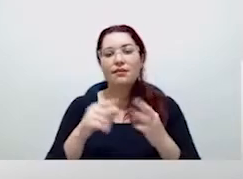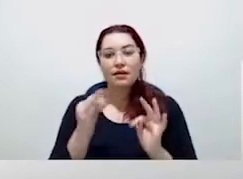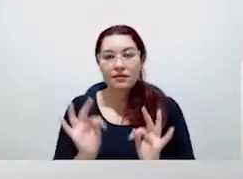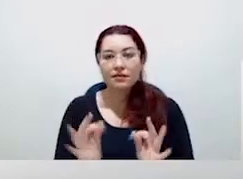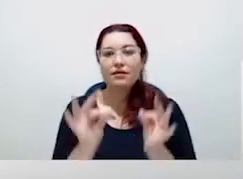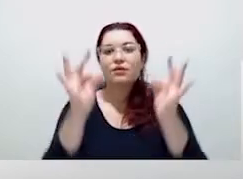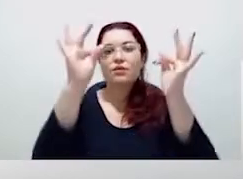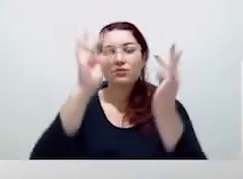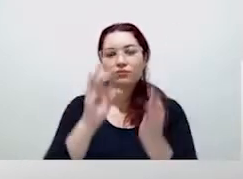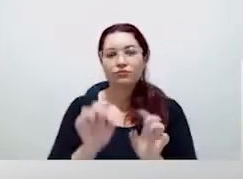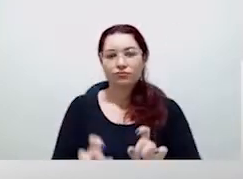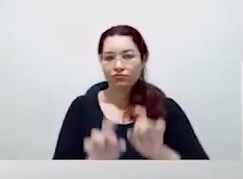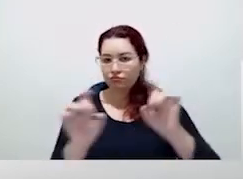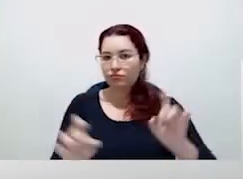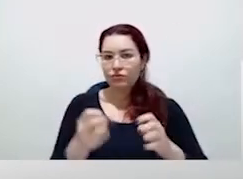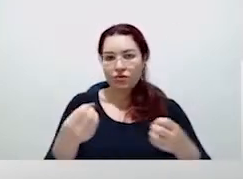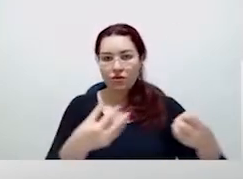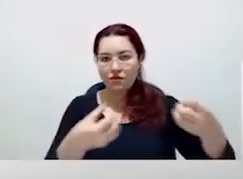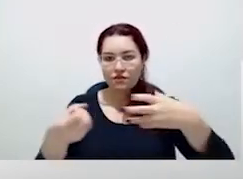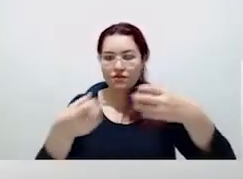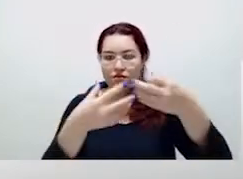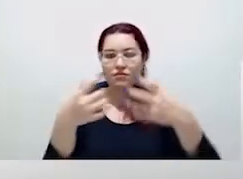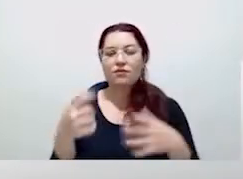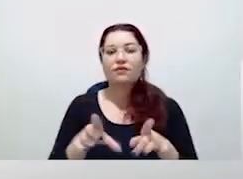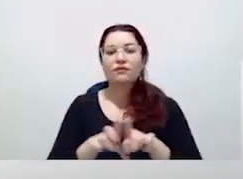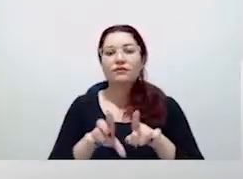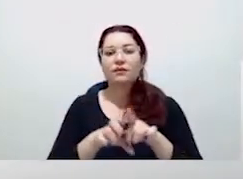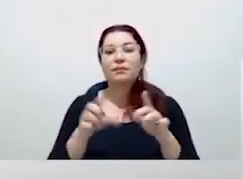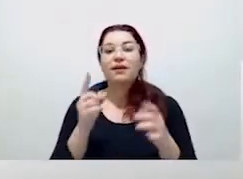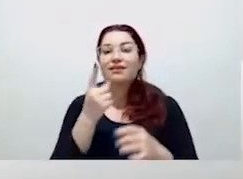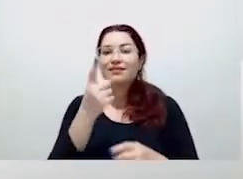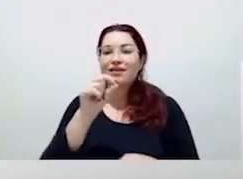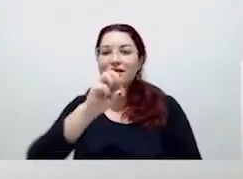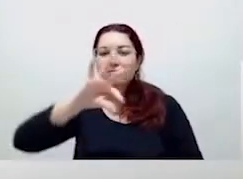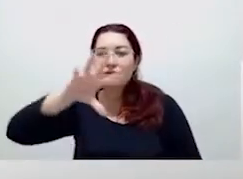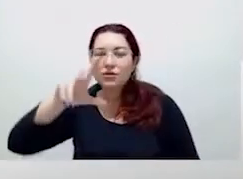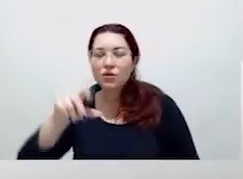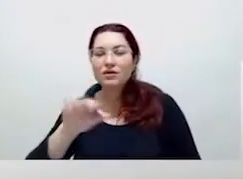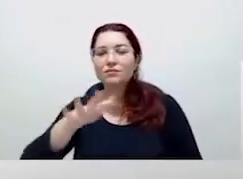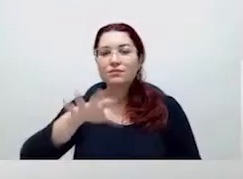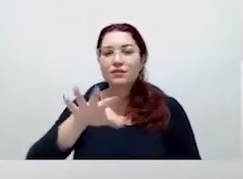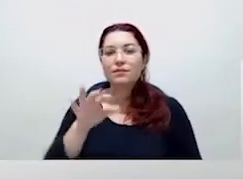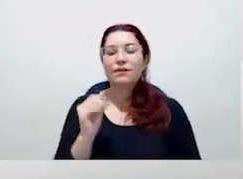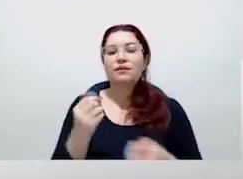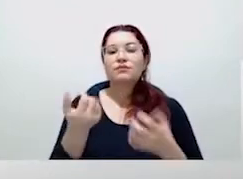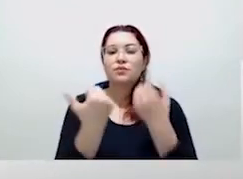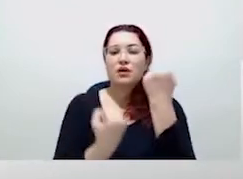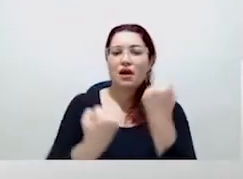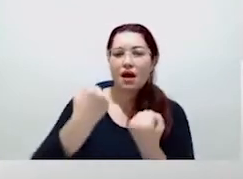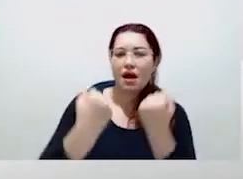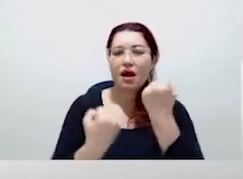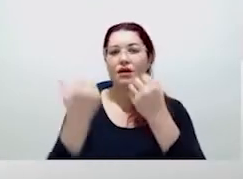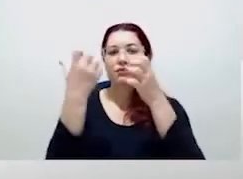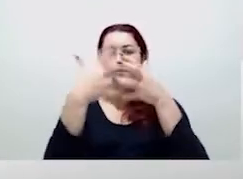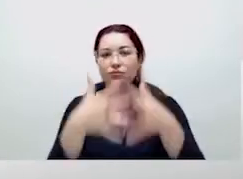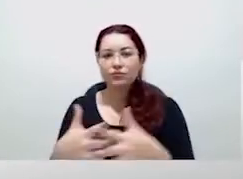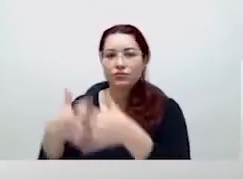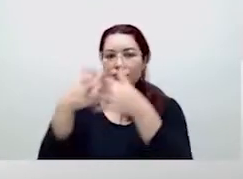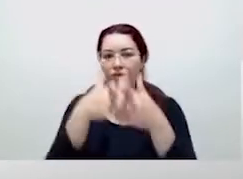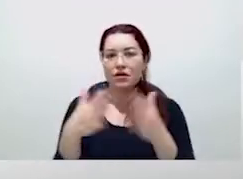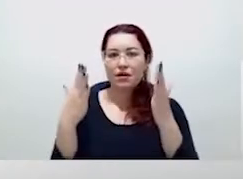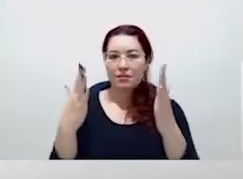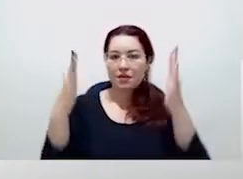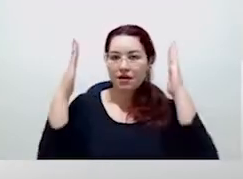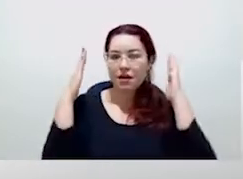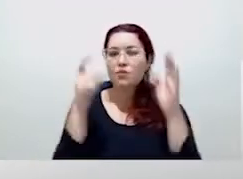mais outros 10 milhões de reais para a renovação da frota de veículos, com 50 carros, caminhonetes e caminhões refrigerados.